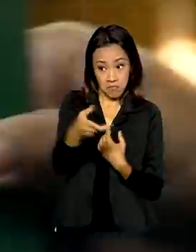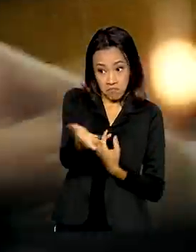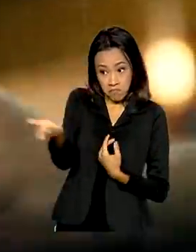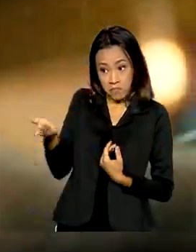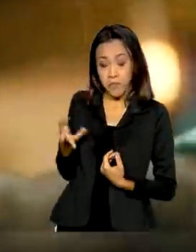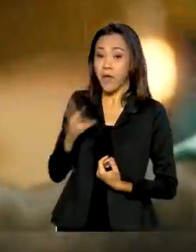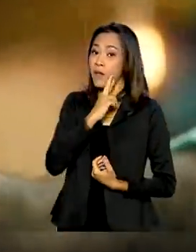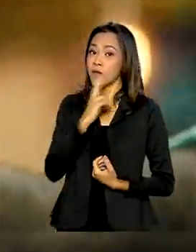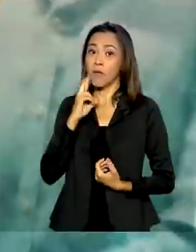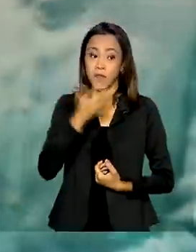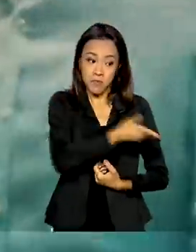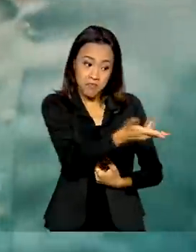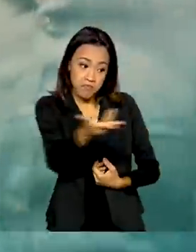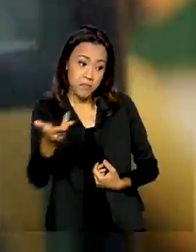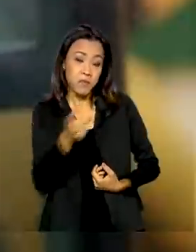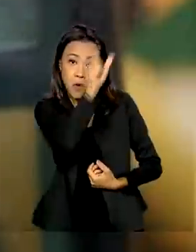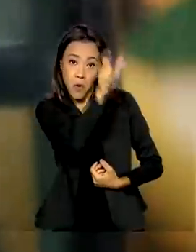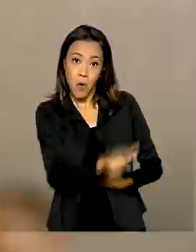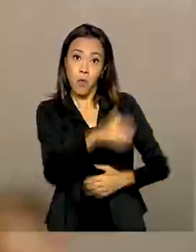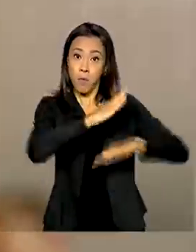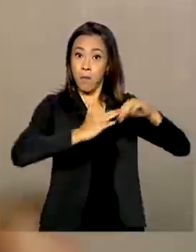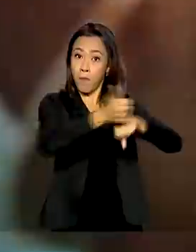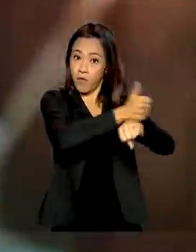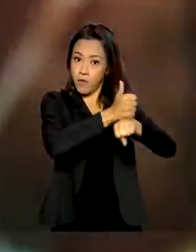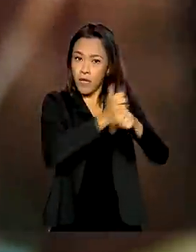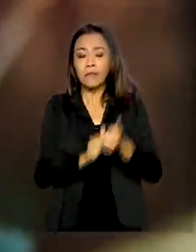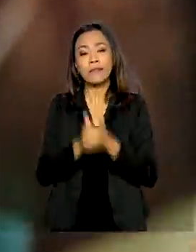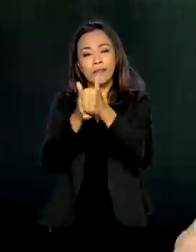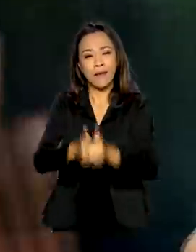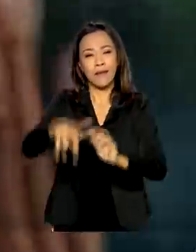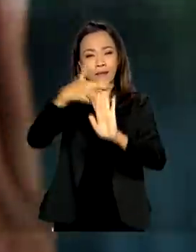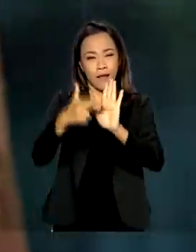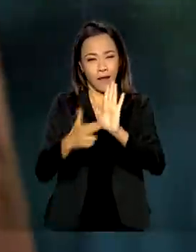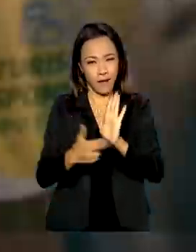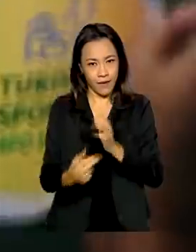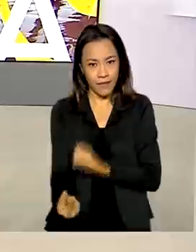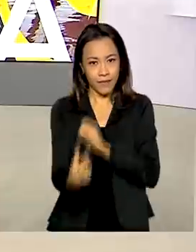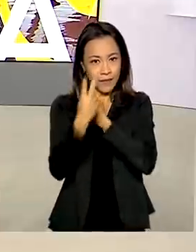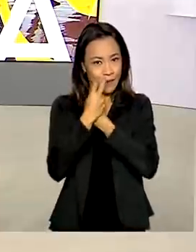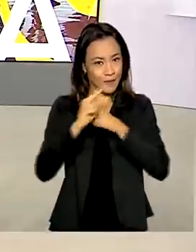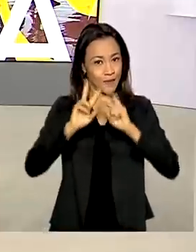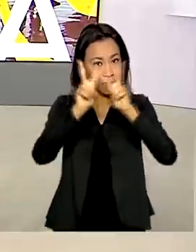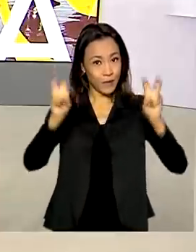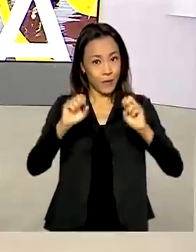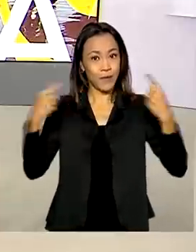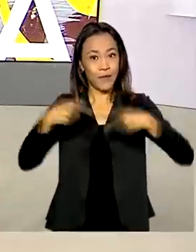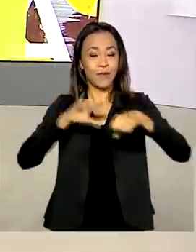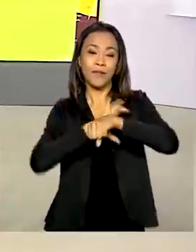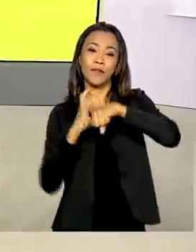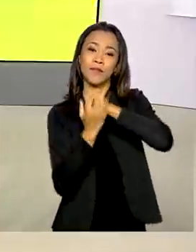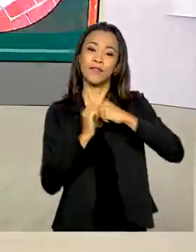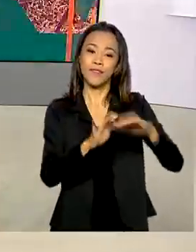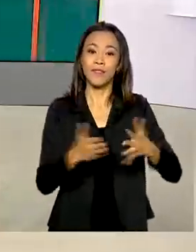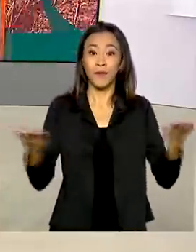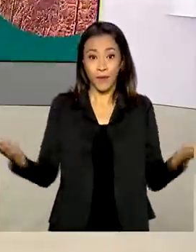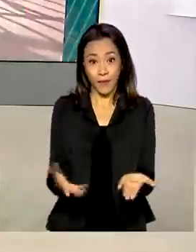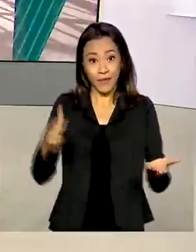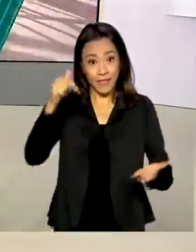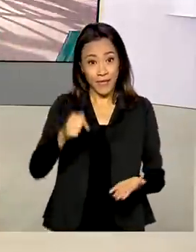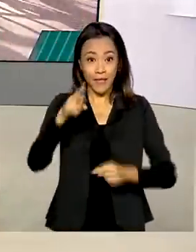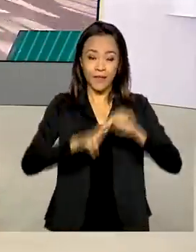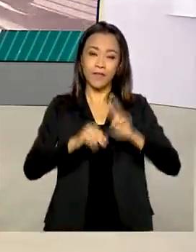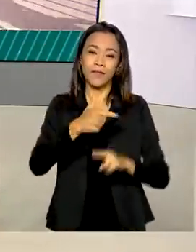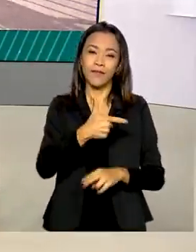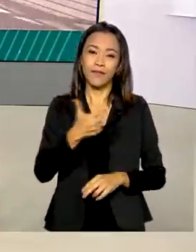hotéis ou guias turísticos seguem os protocolos de segurança contra a Covid. Segunda-feira, 7 de junho de